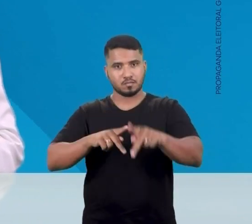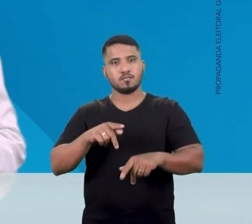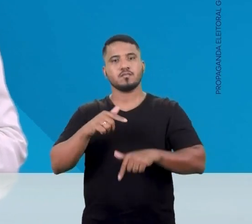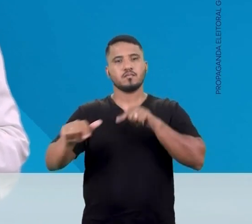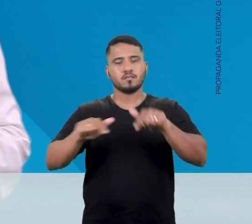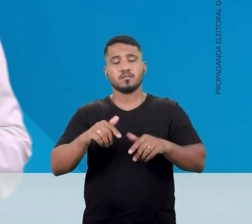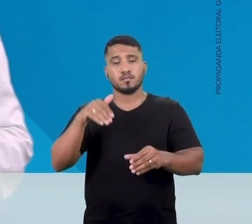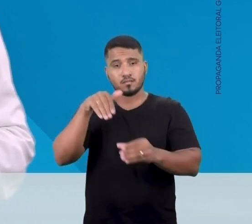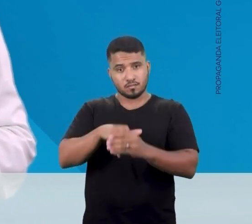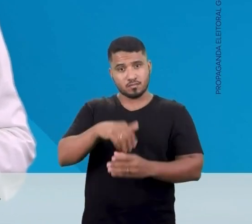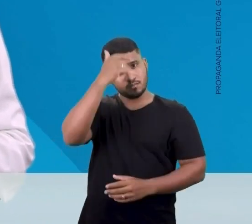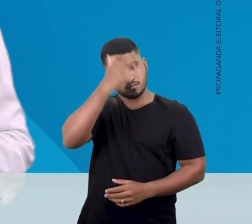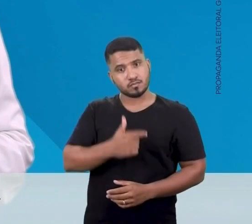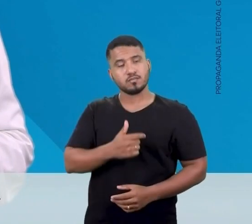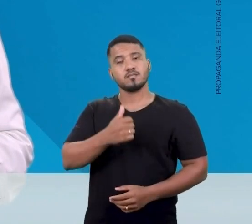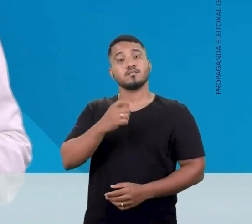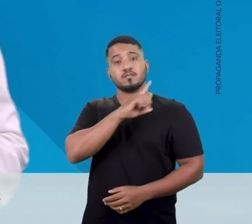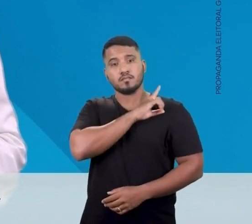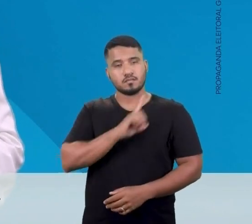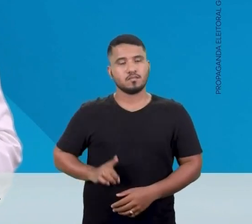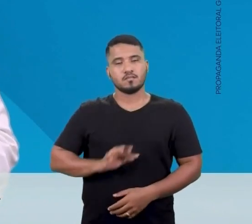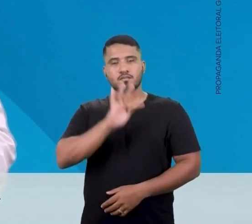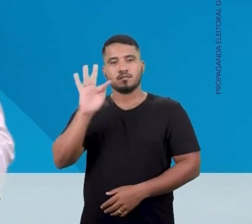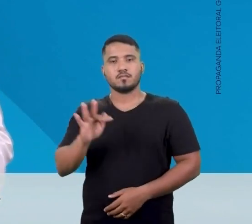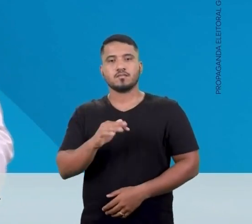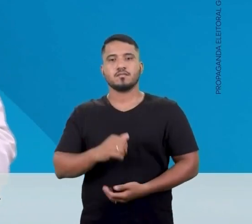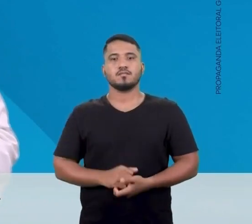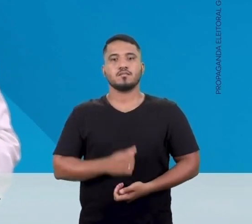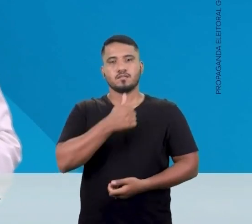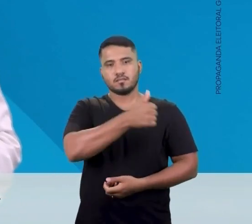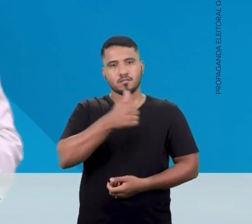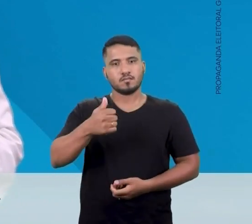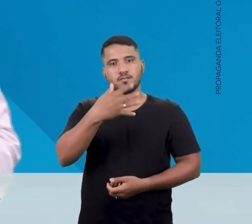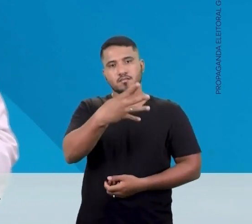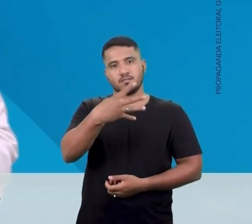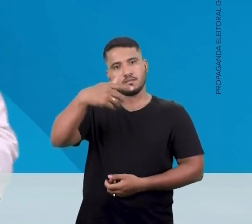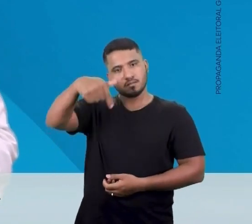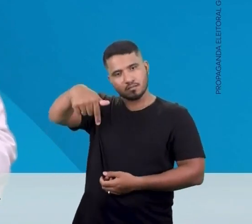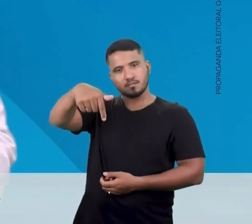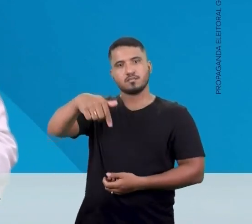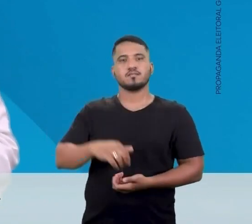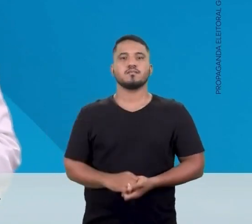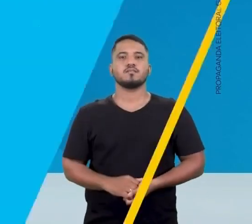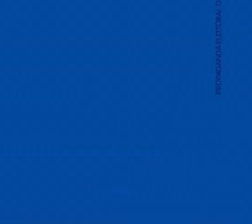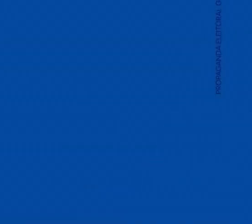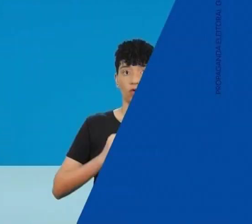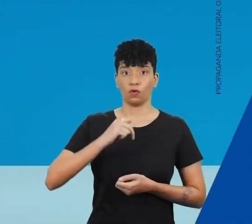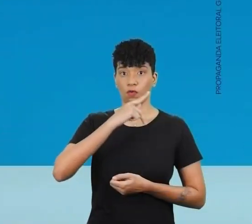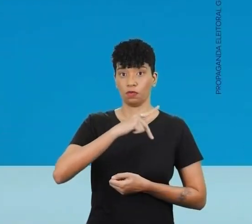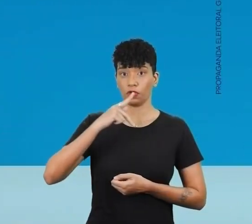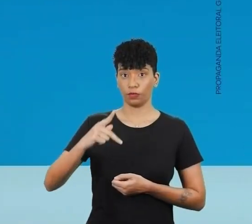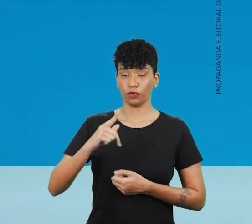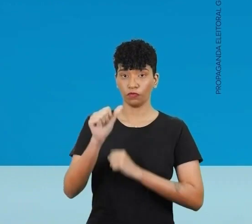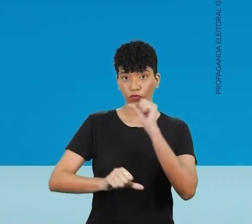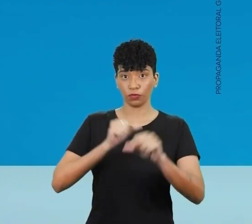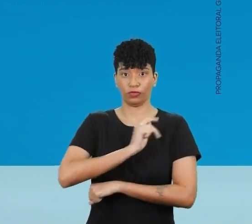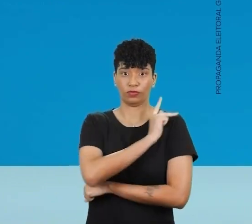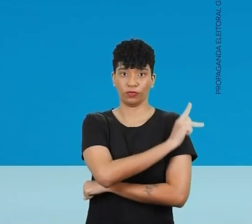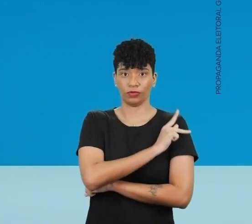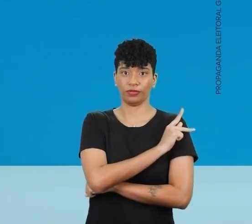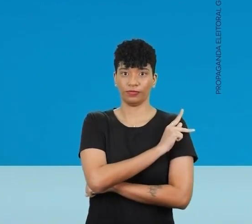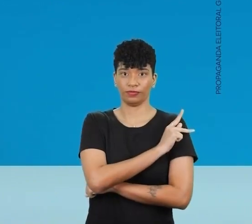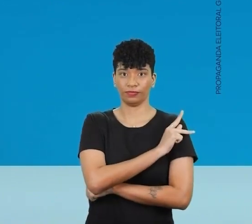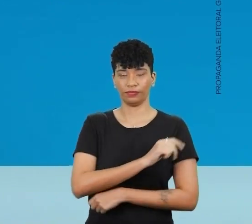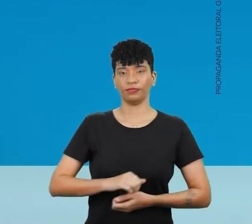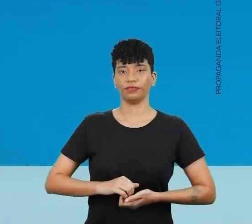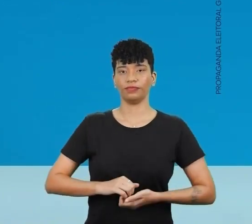todos os trabalhadores. Vote Graça Mourinho, deputada federal 1147. Com Progressistas, vamos